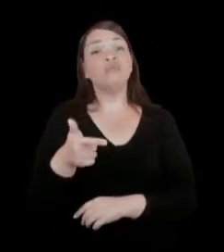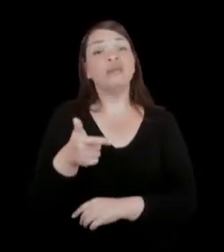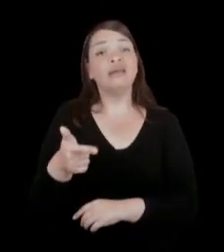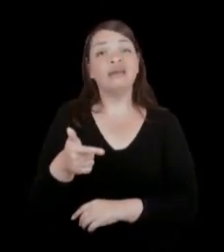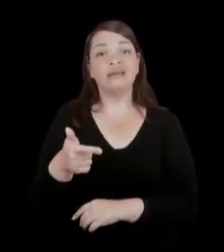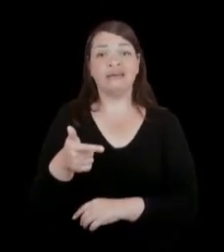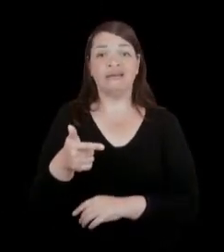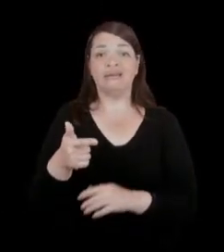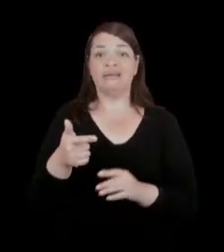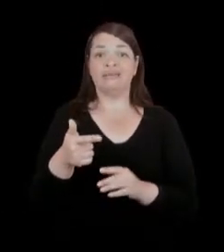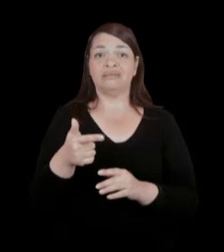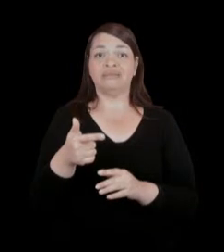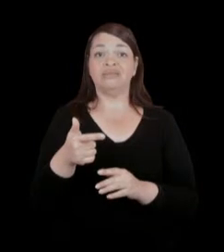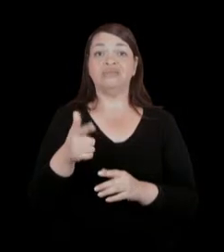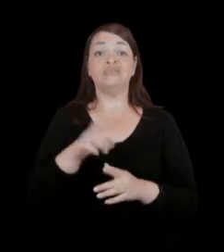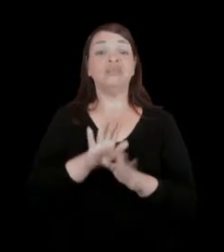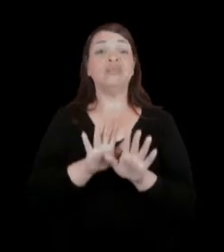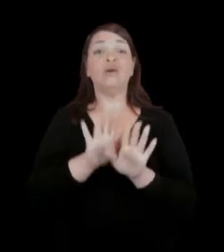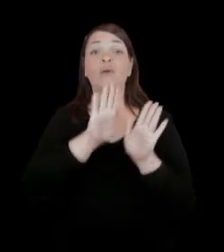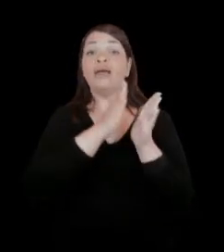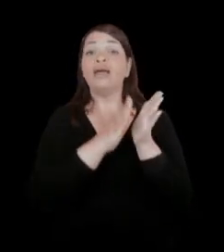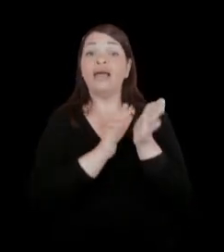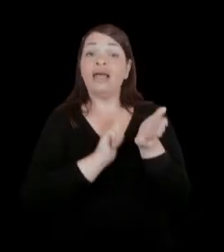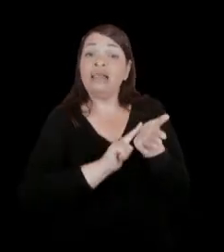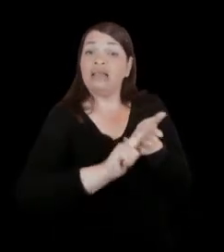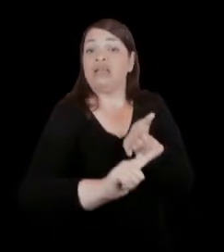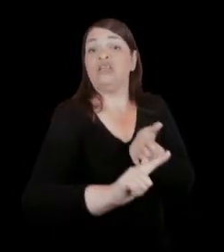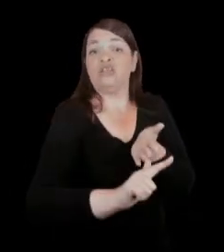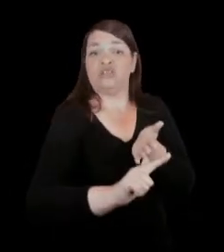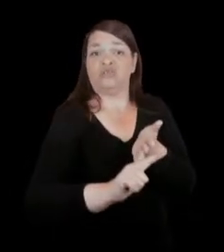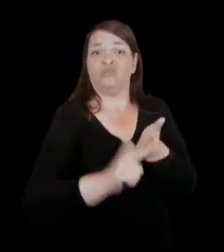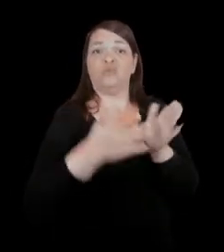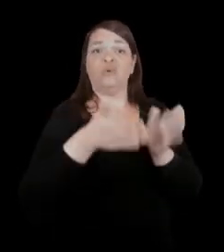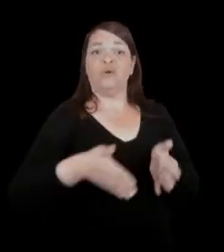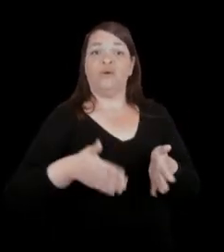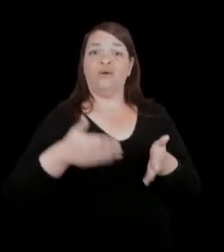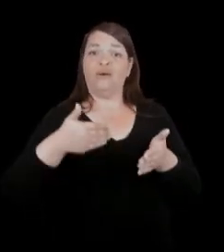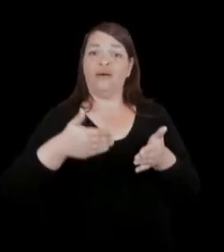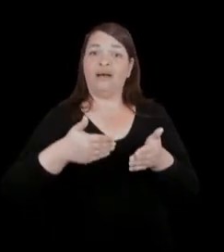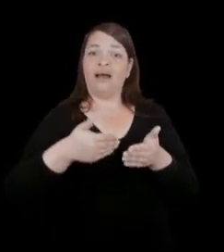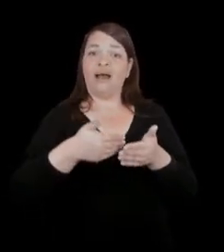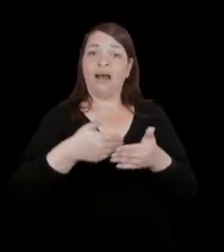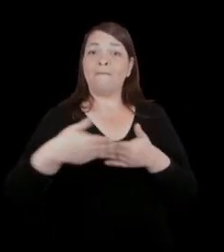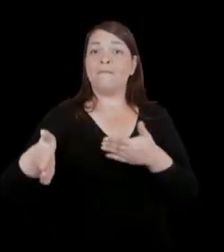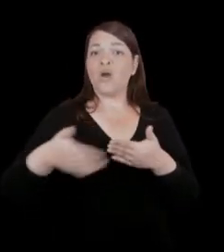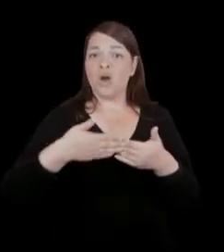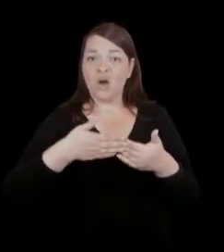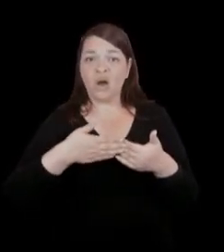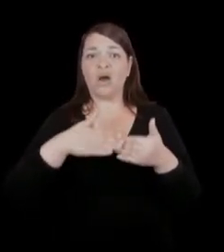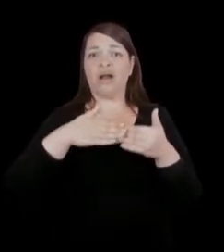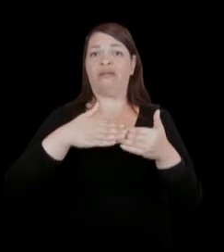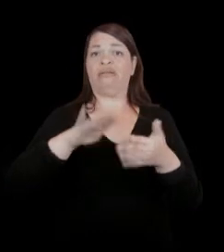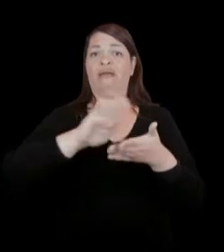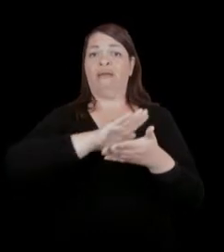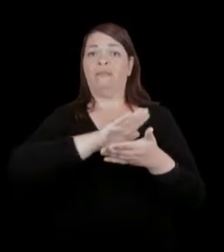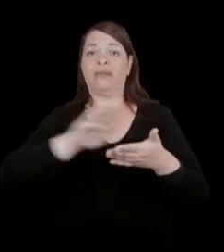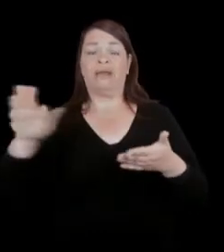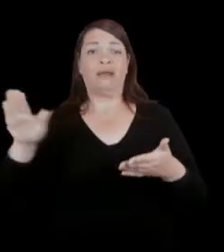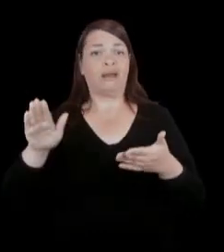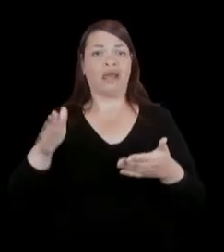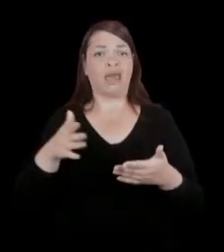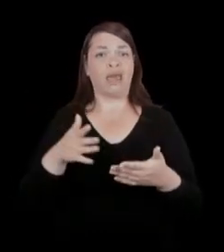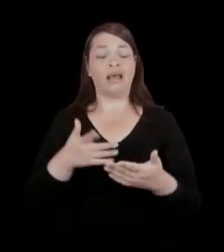certa forma, um plano liso entre a parede e a porta. E isso também interfere